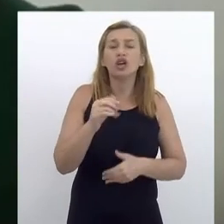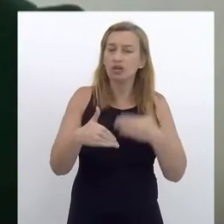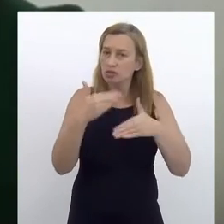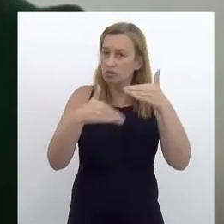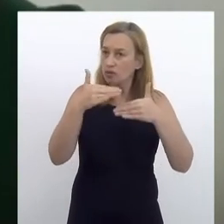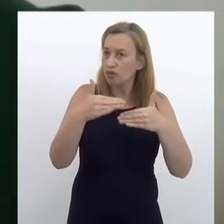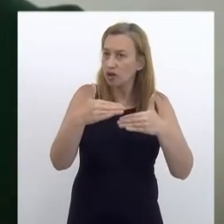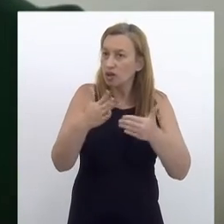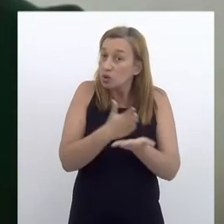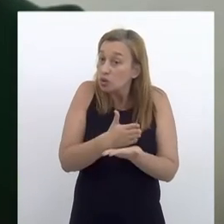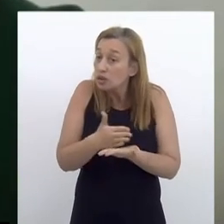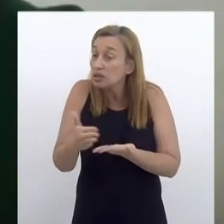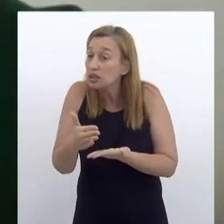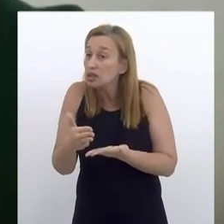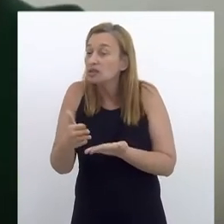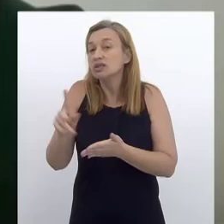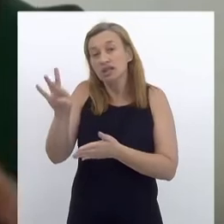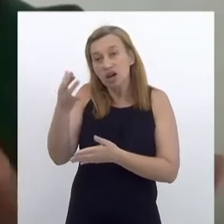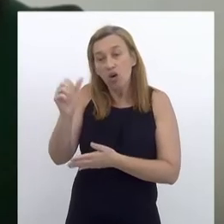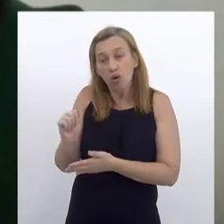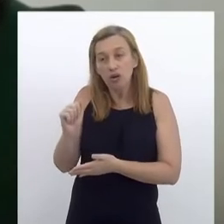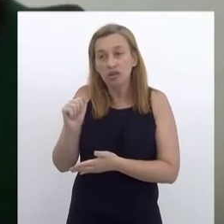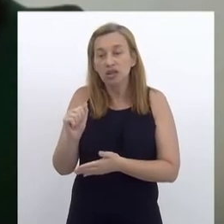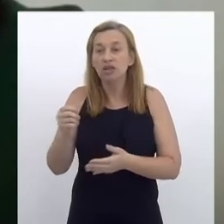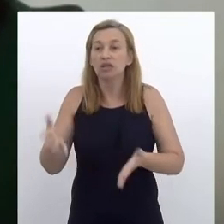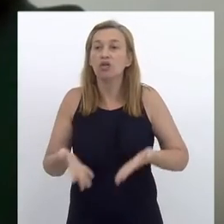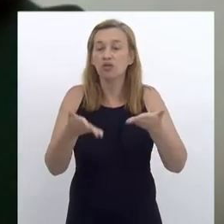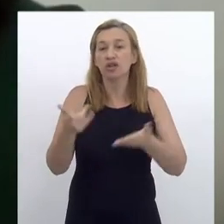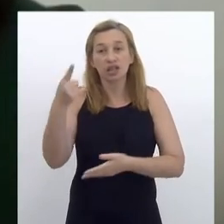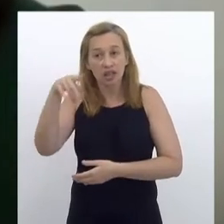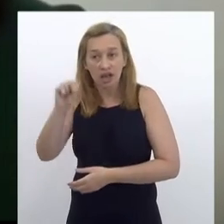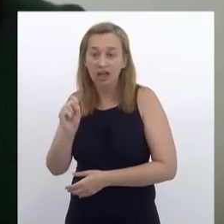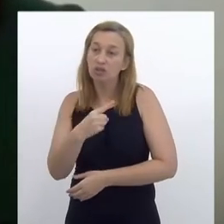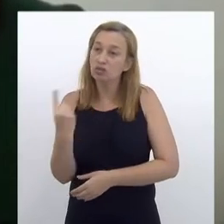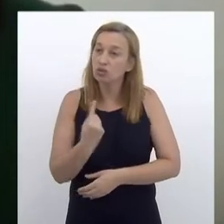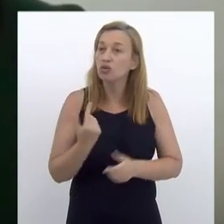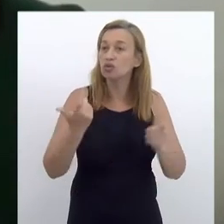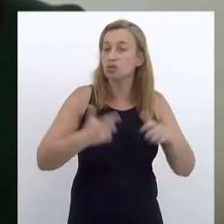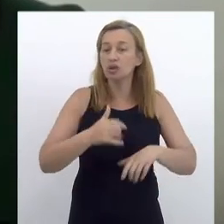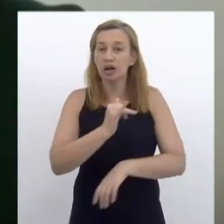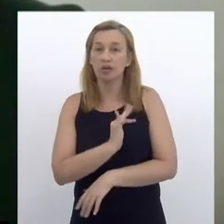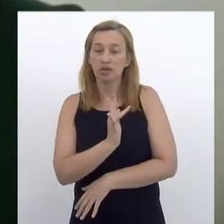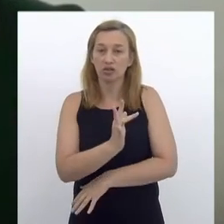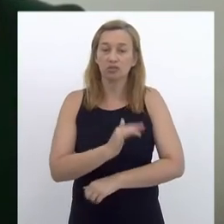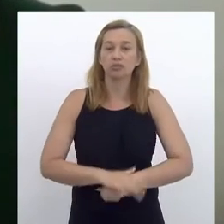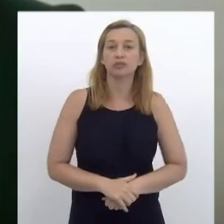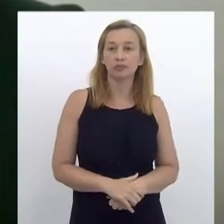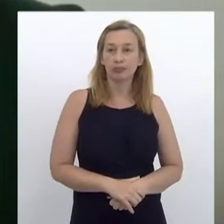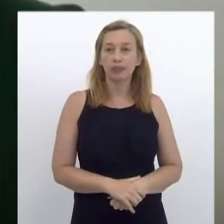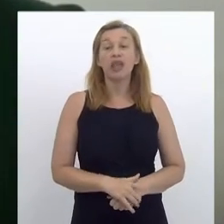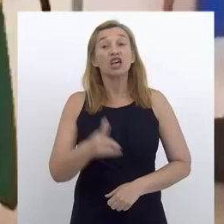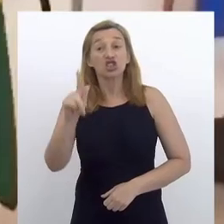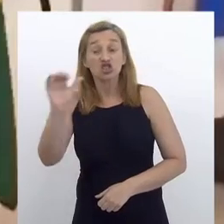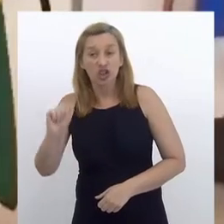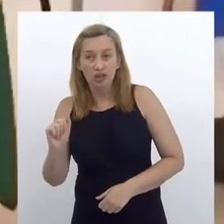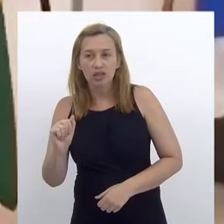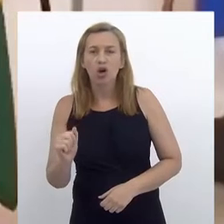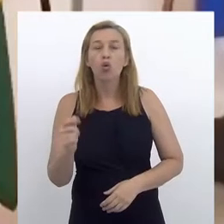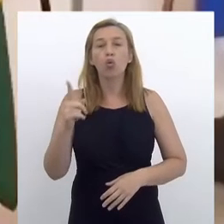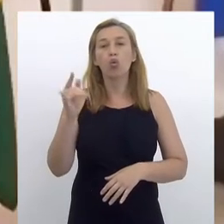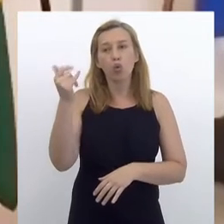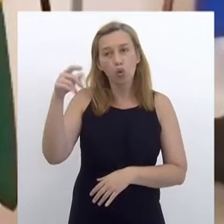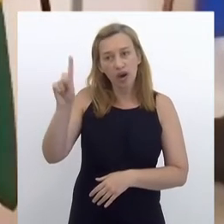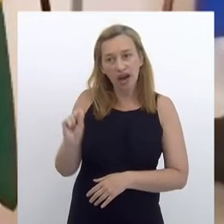a gente pode desenvolver a partir dessa rota e da oferta de gás no nosso território fluminense? Olha, Geisa, o